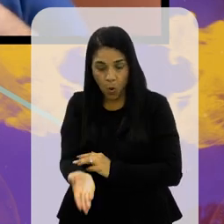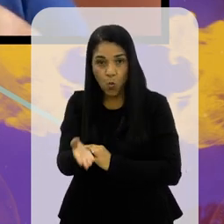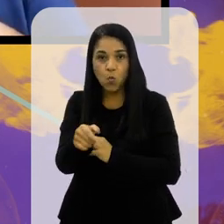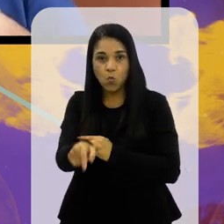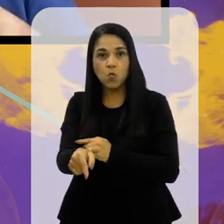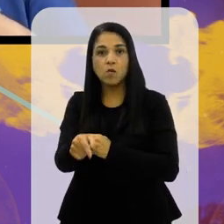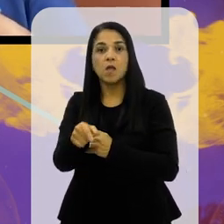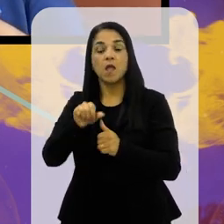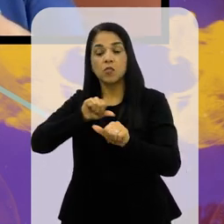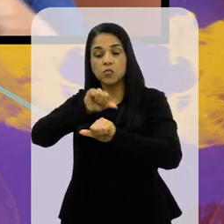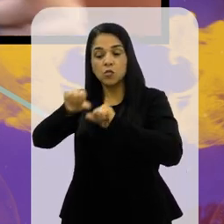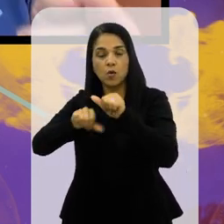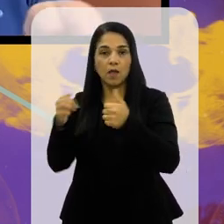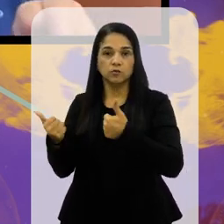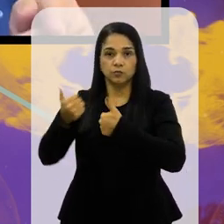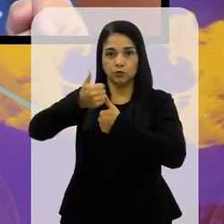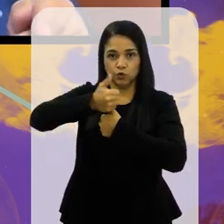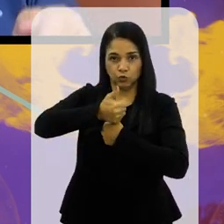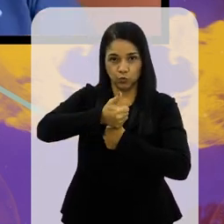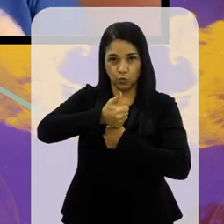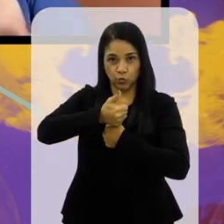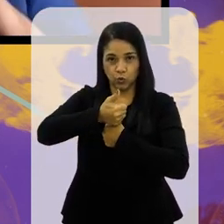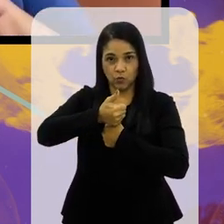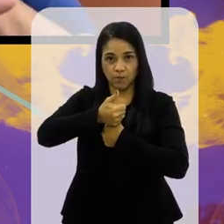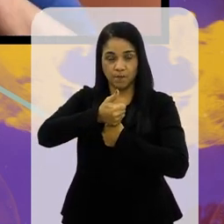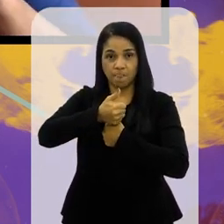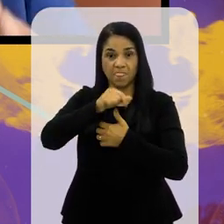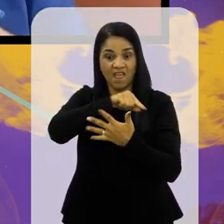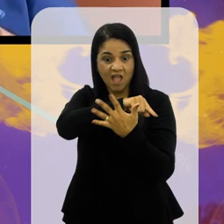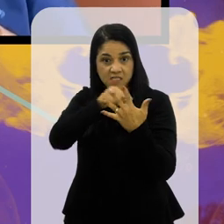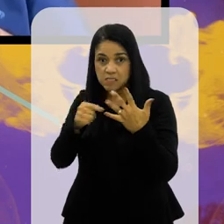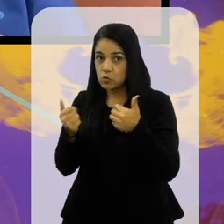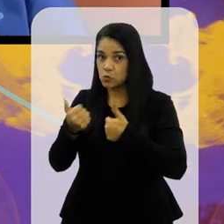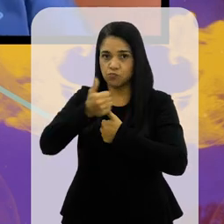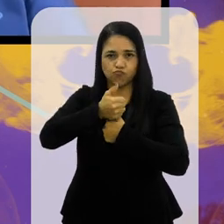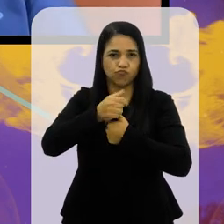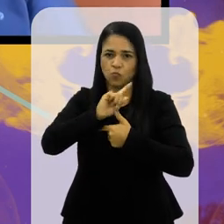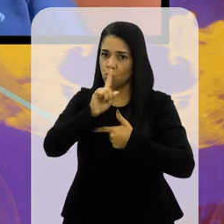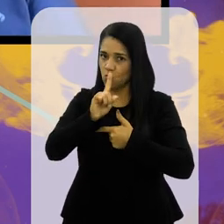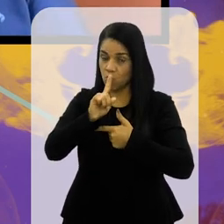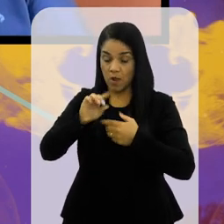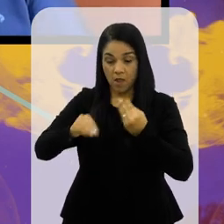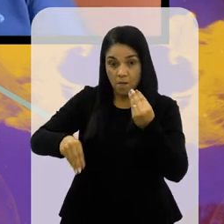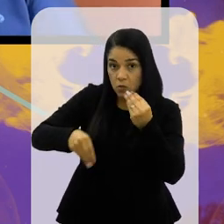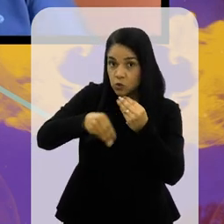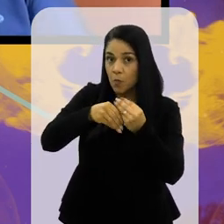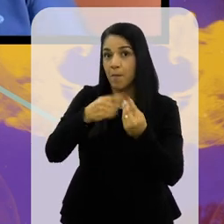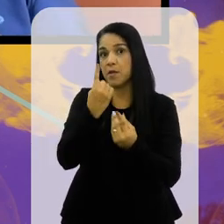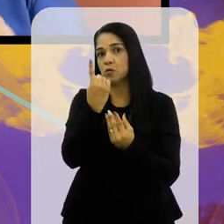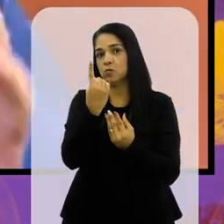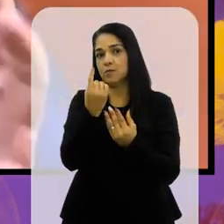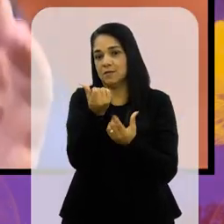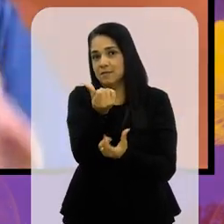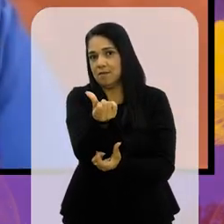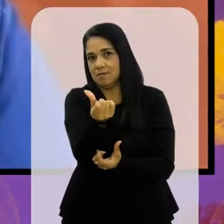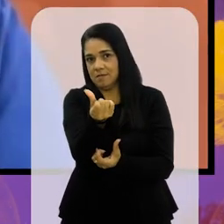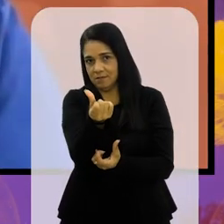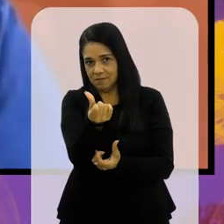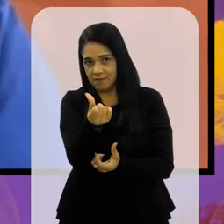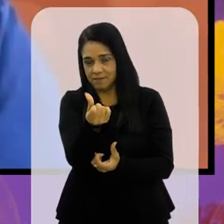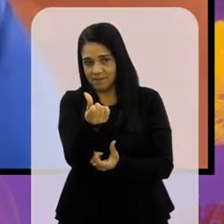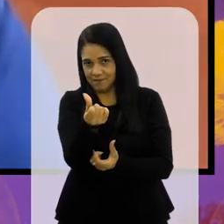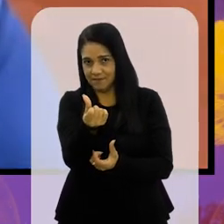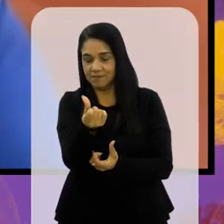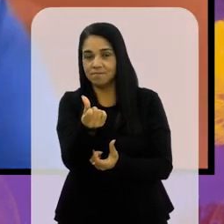ele é trocado no banco de reserva, não conta nas cinco substituições, só